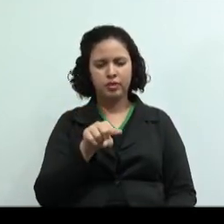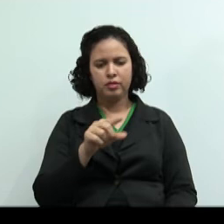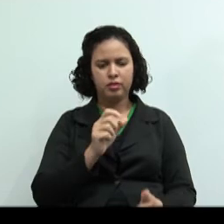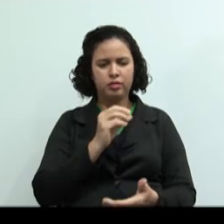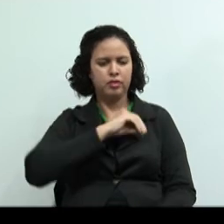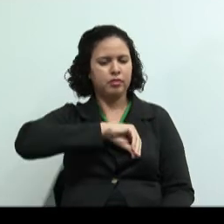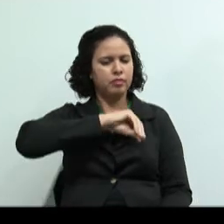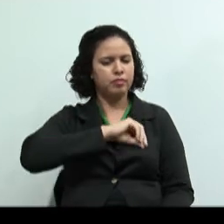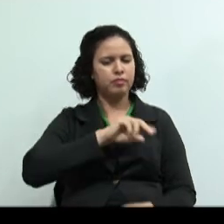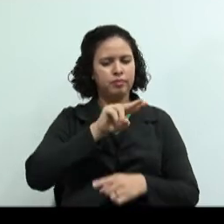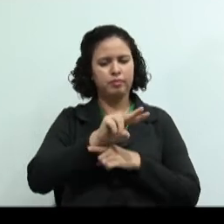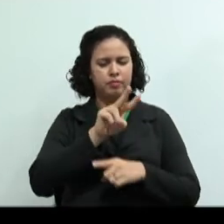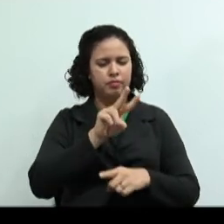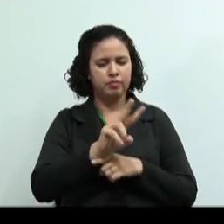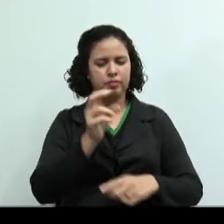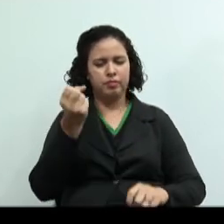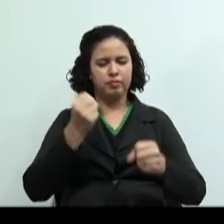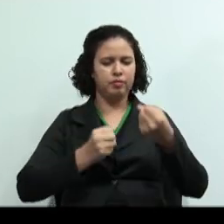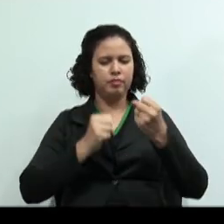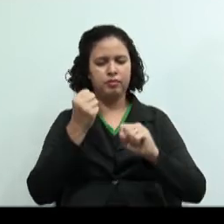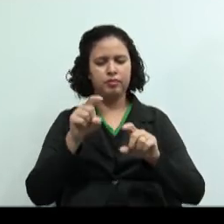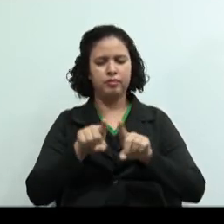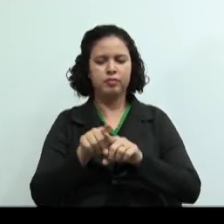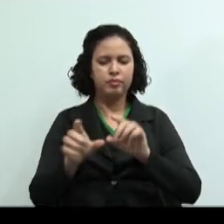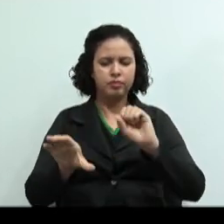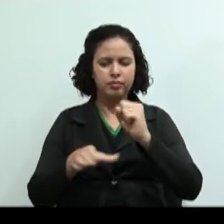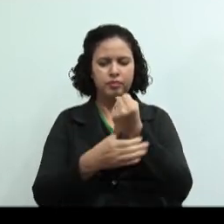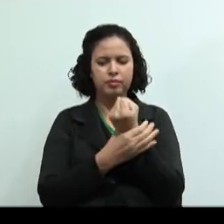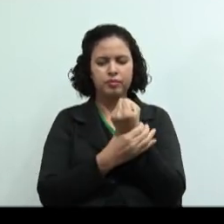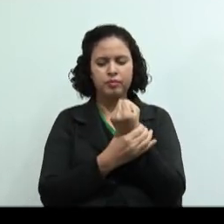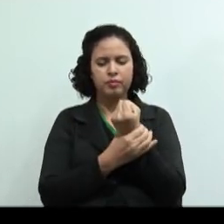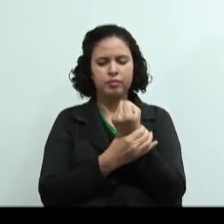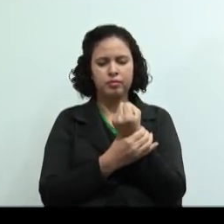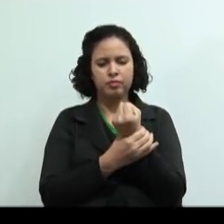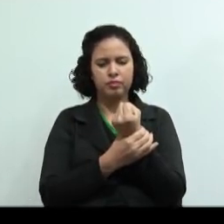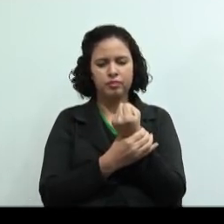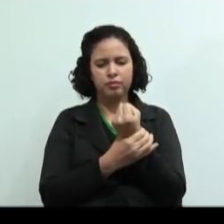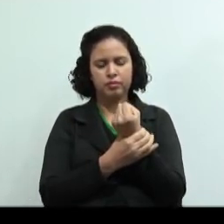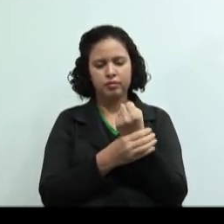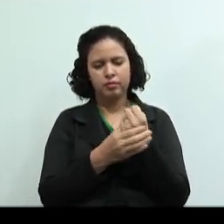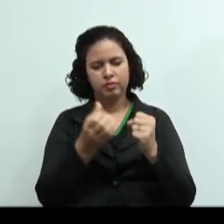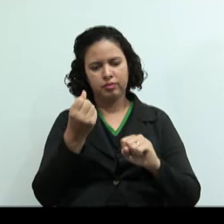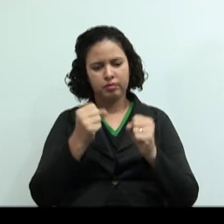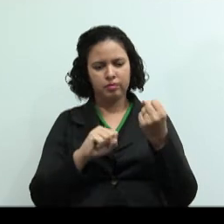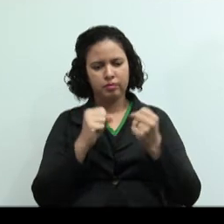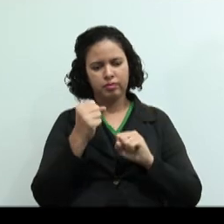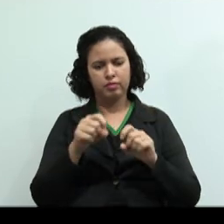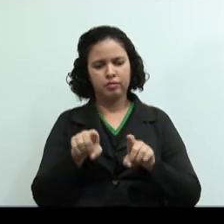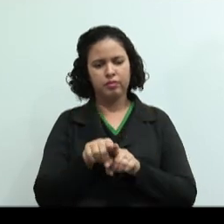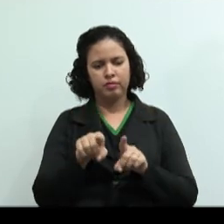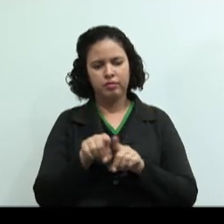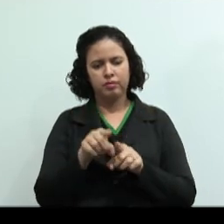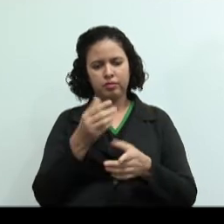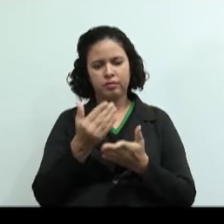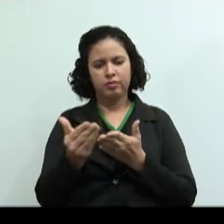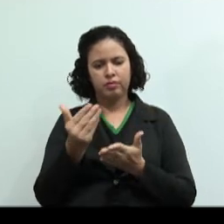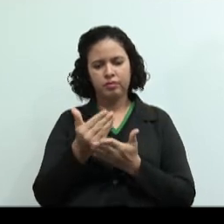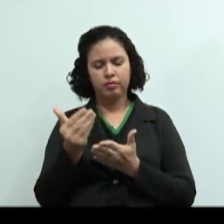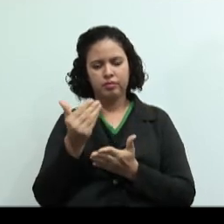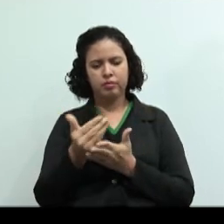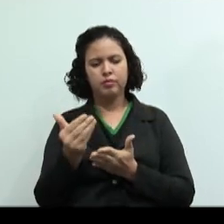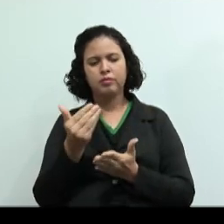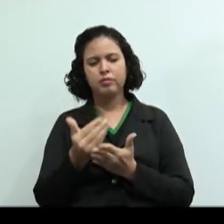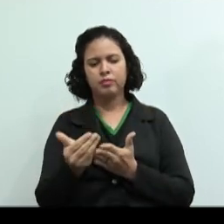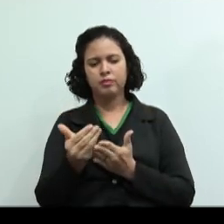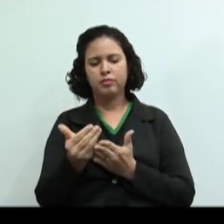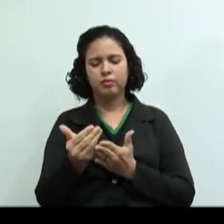supervisores de fábrica e seguros de fábrica. Bom, agora nós vamos ir a depreciação de máquinas e